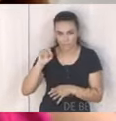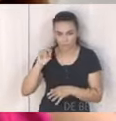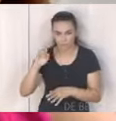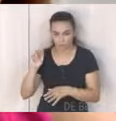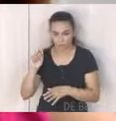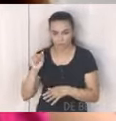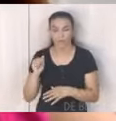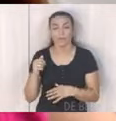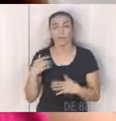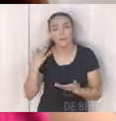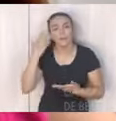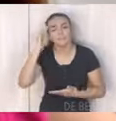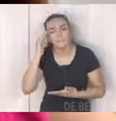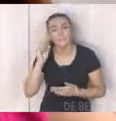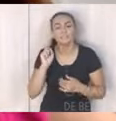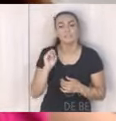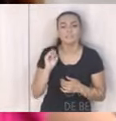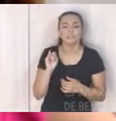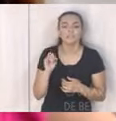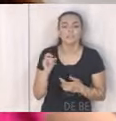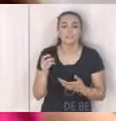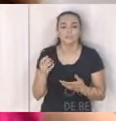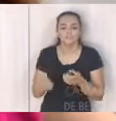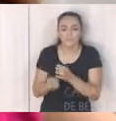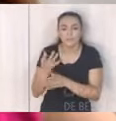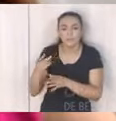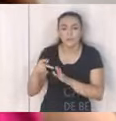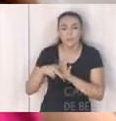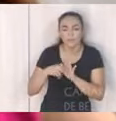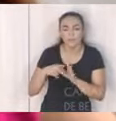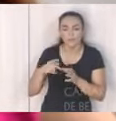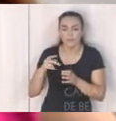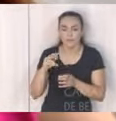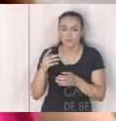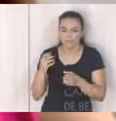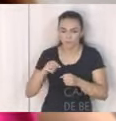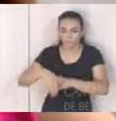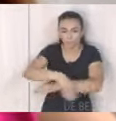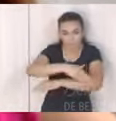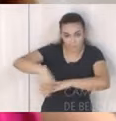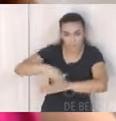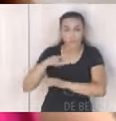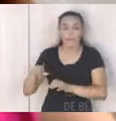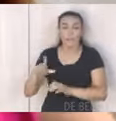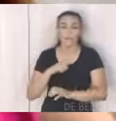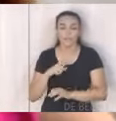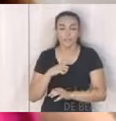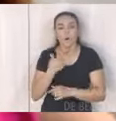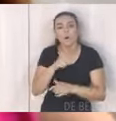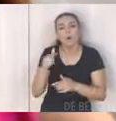queria se a a criação desse plano de urbanização nos quatro anos ou se existem outras